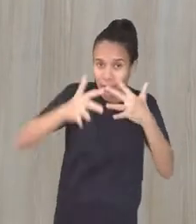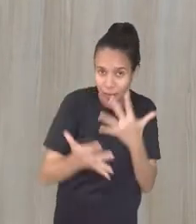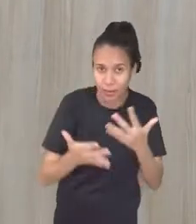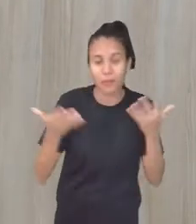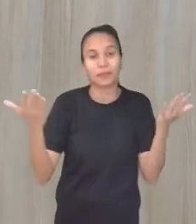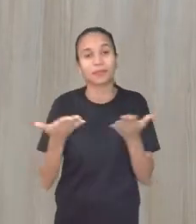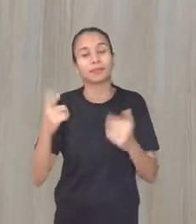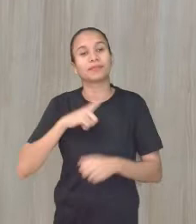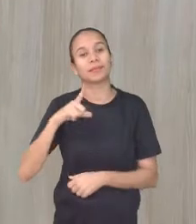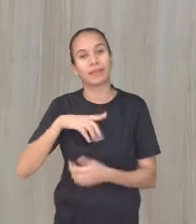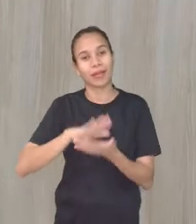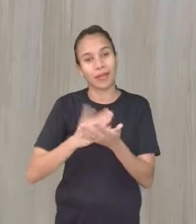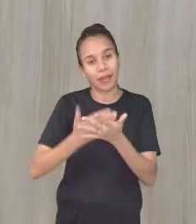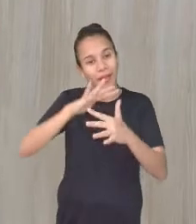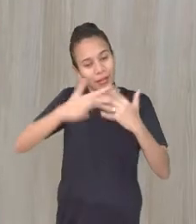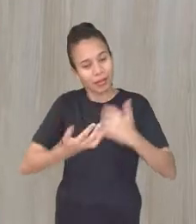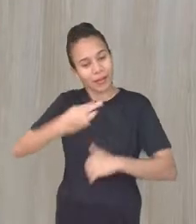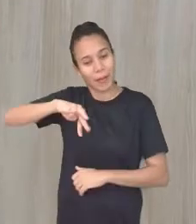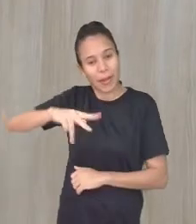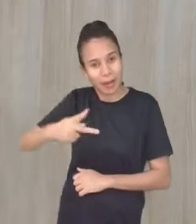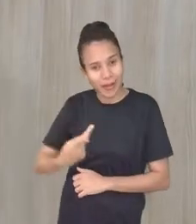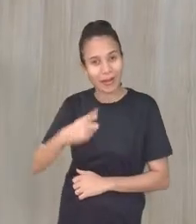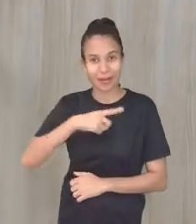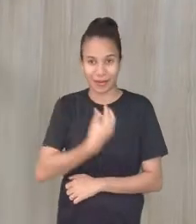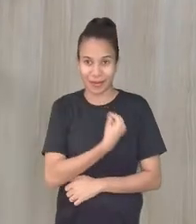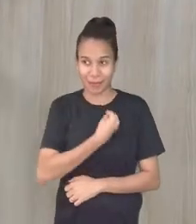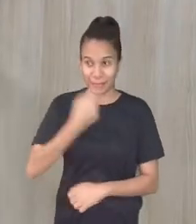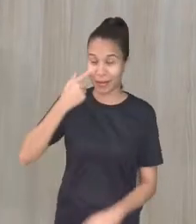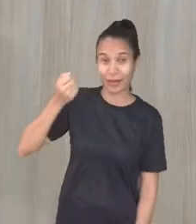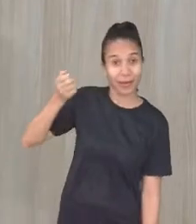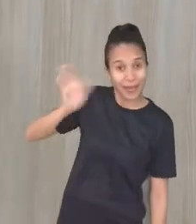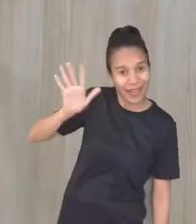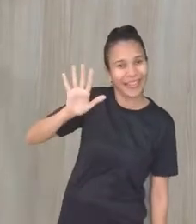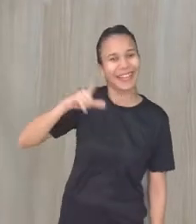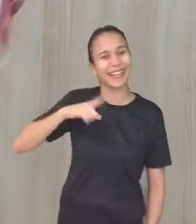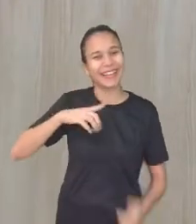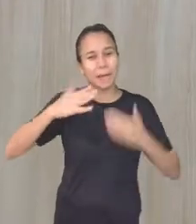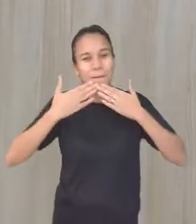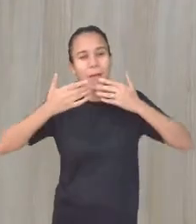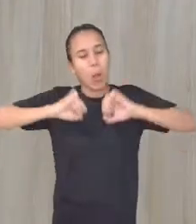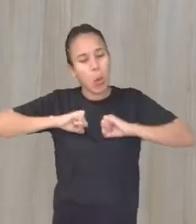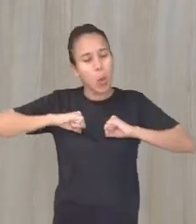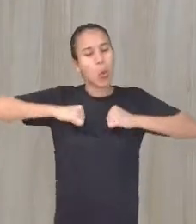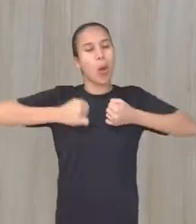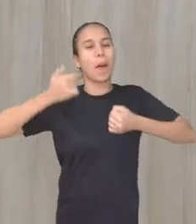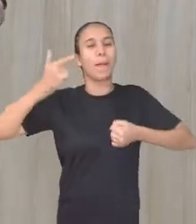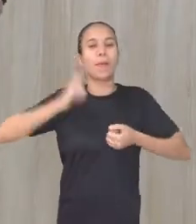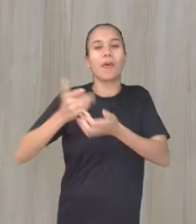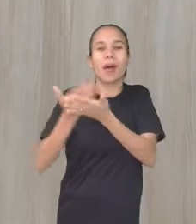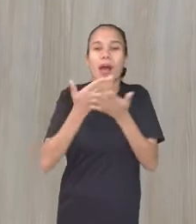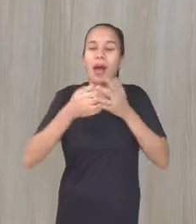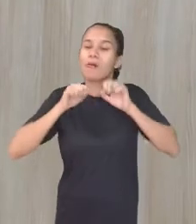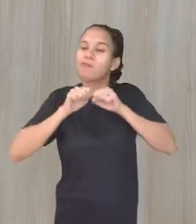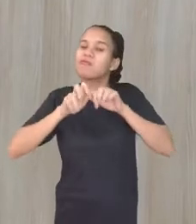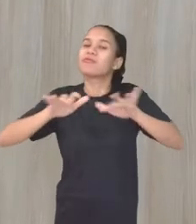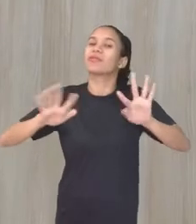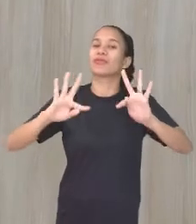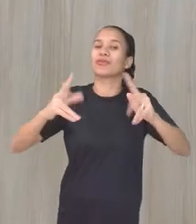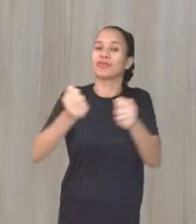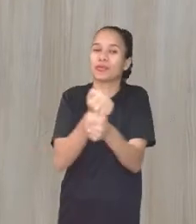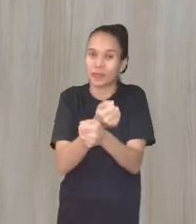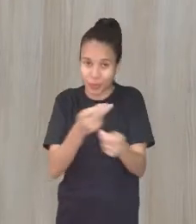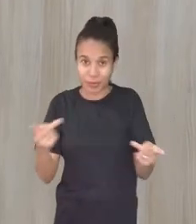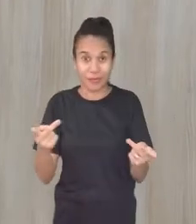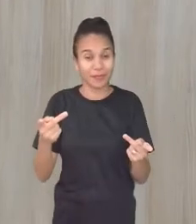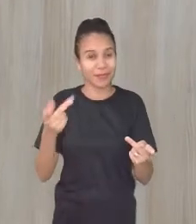E hoje nós estamos com a querida Helena, que está aí, ó pessoal, dando o seu melhor para chegar a essa aula de ciência até vocês.